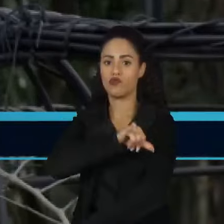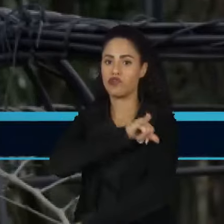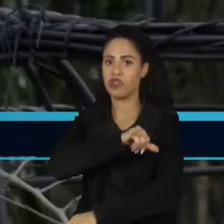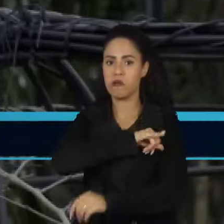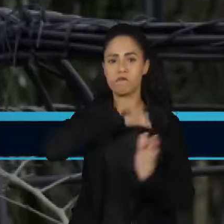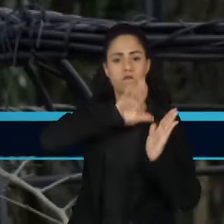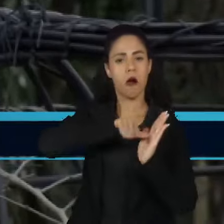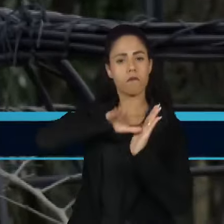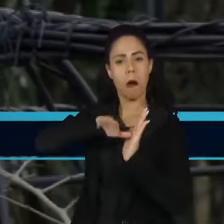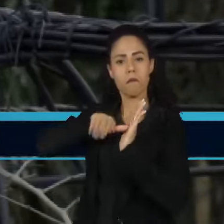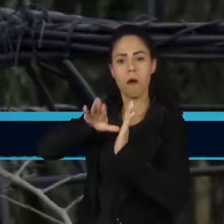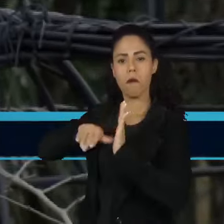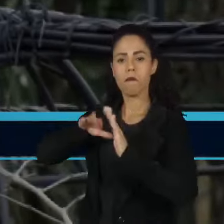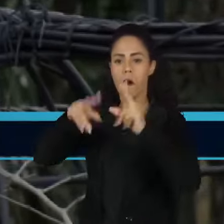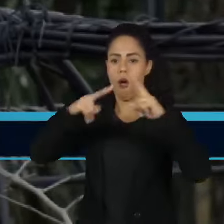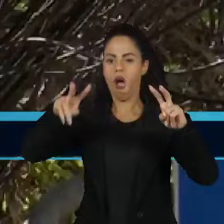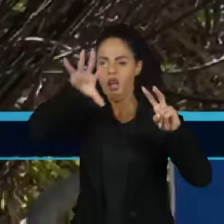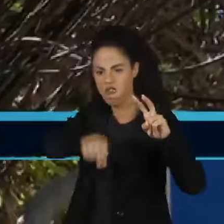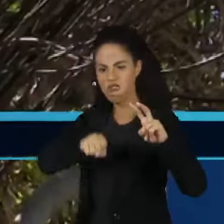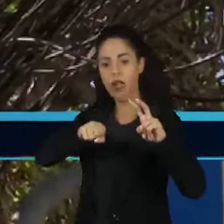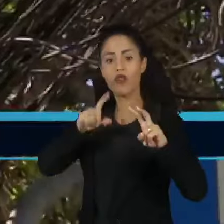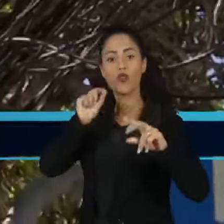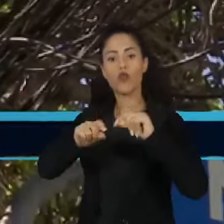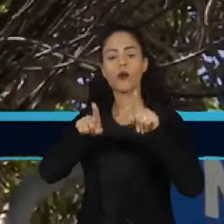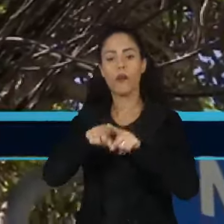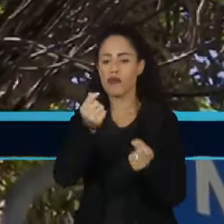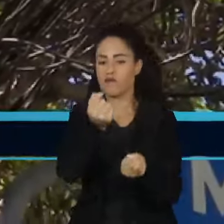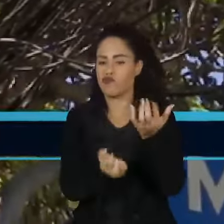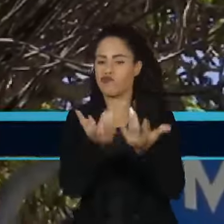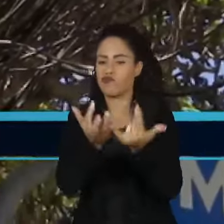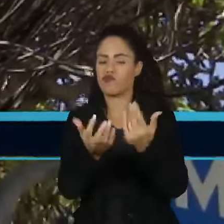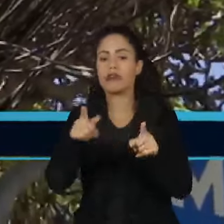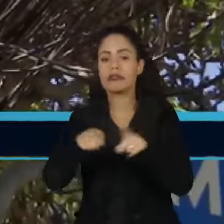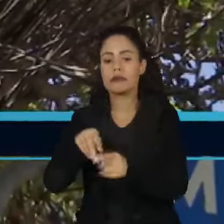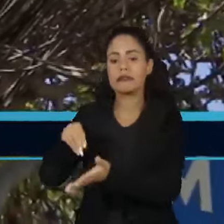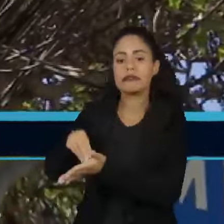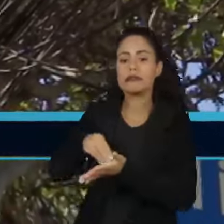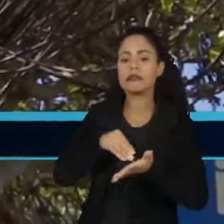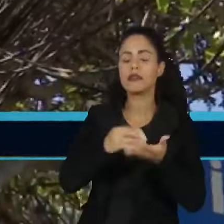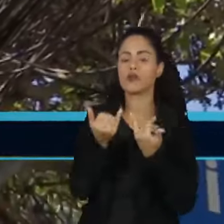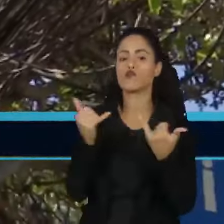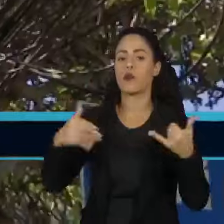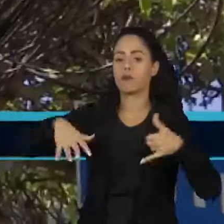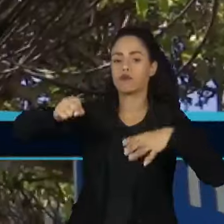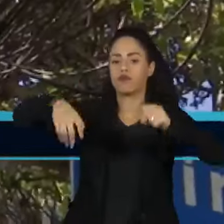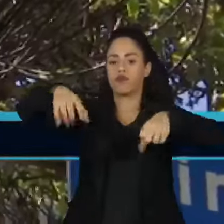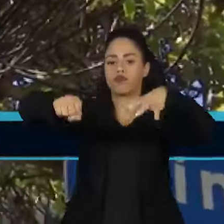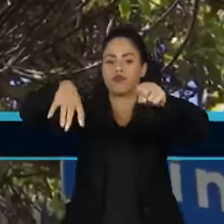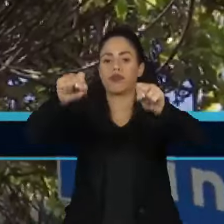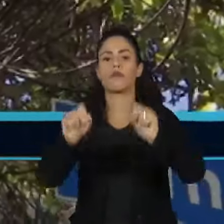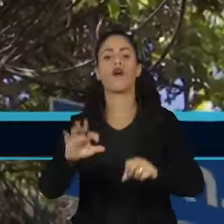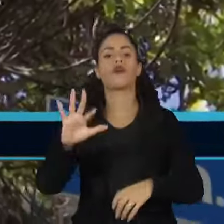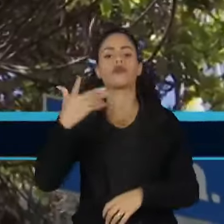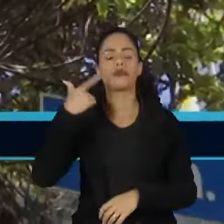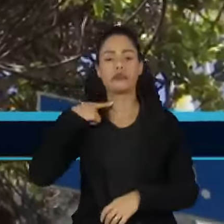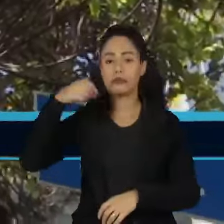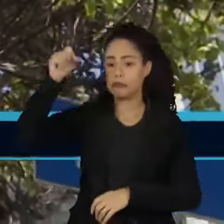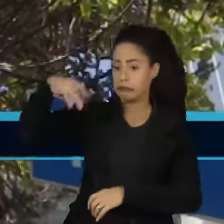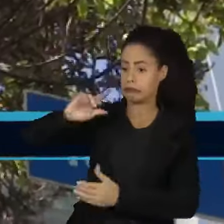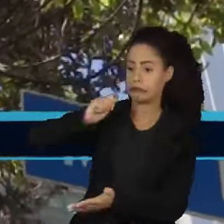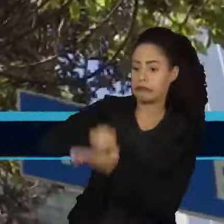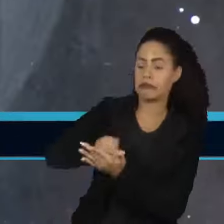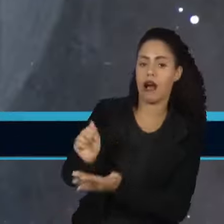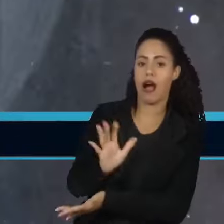Além do risco de provocar incêndios e gerar desabastecimento, o furto de energia aumenta a conta de luz dos